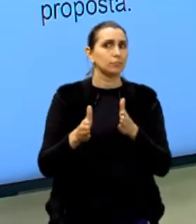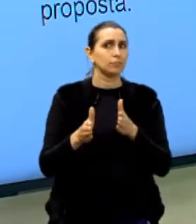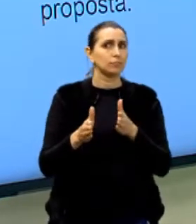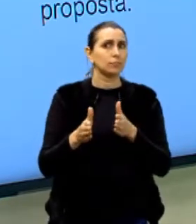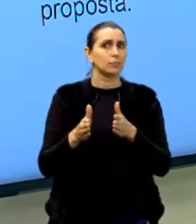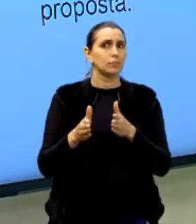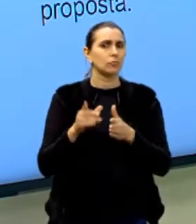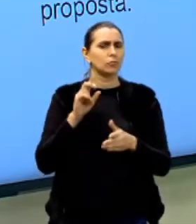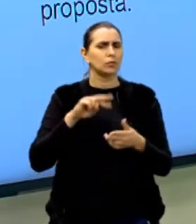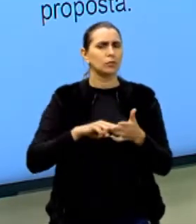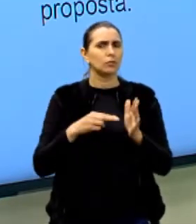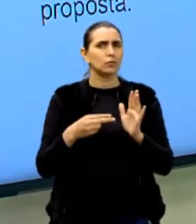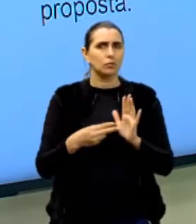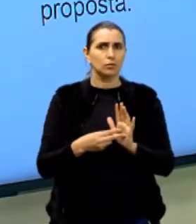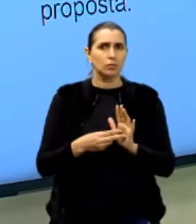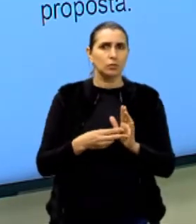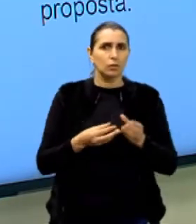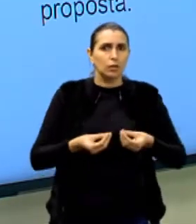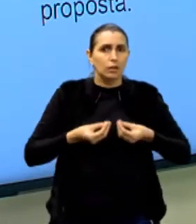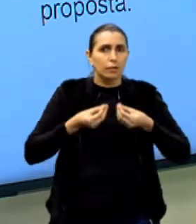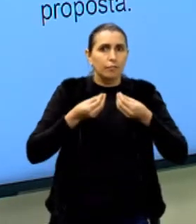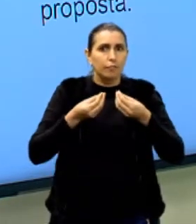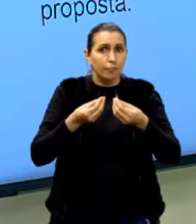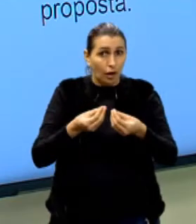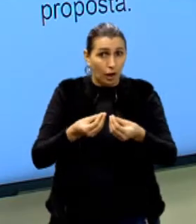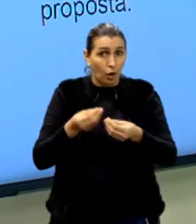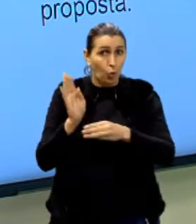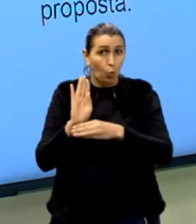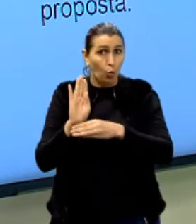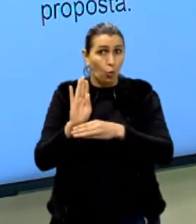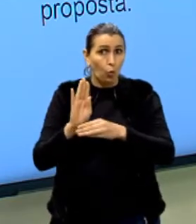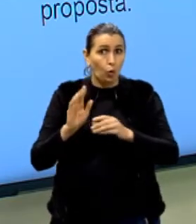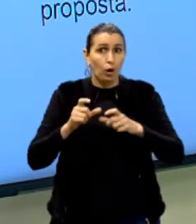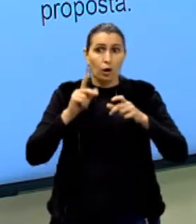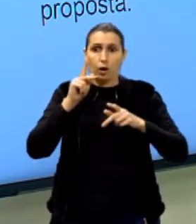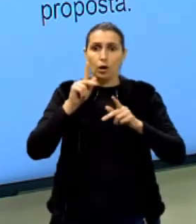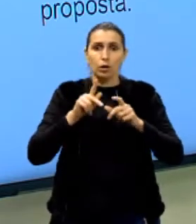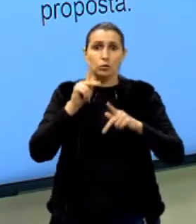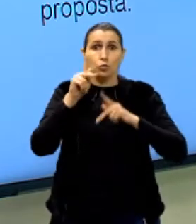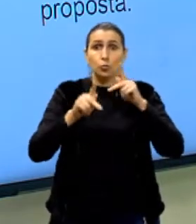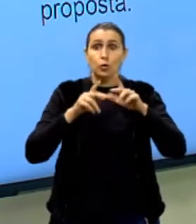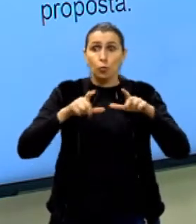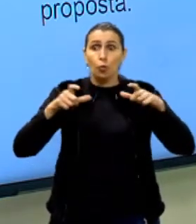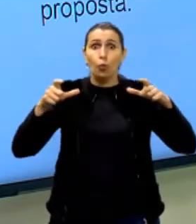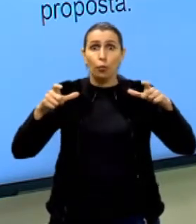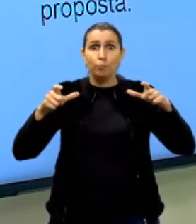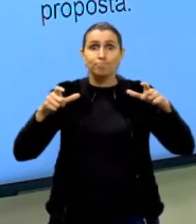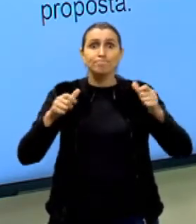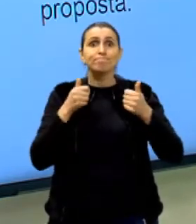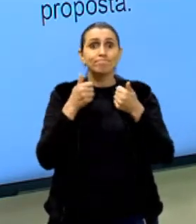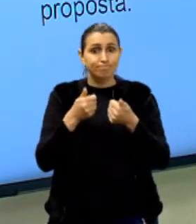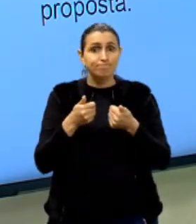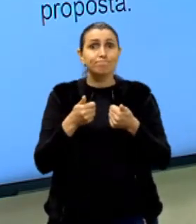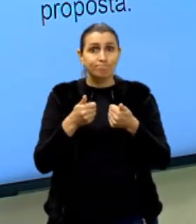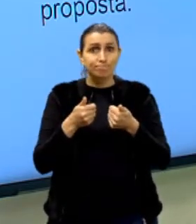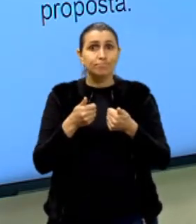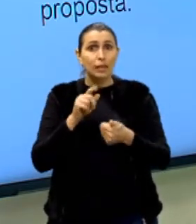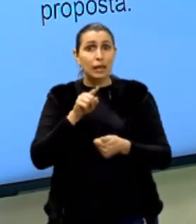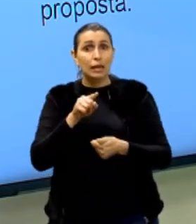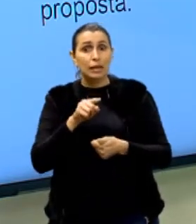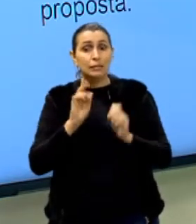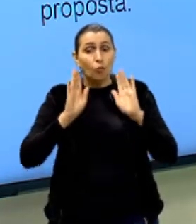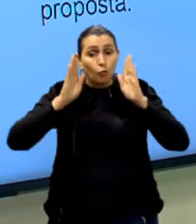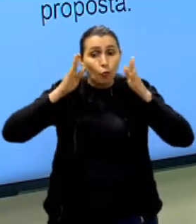O que seria isso? Levar o cinema ao maior número de pessoas possíveis. É isso, galera. Esse é o